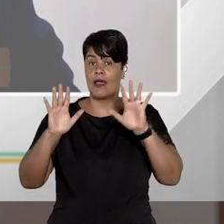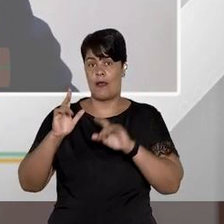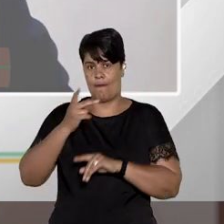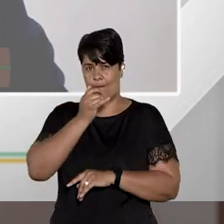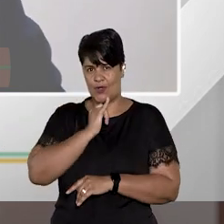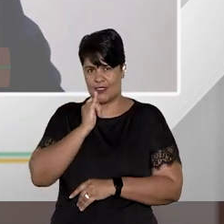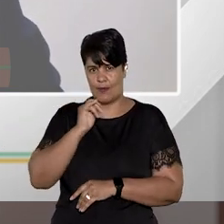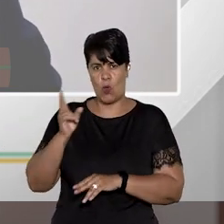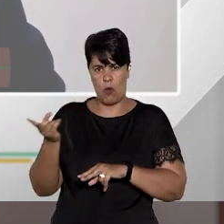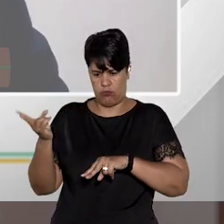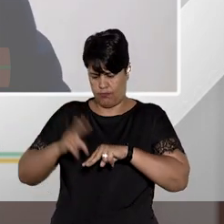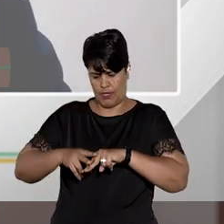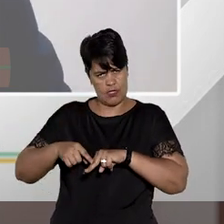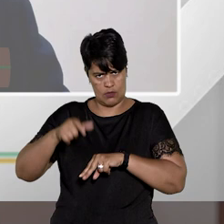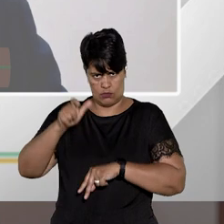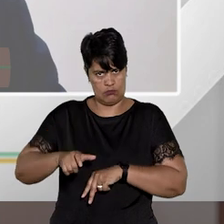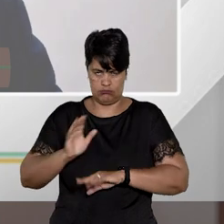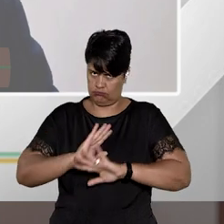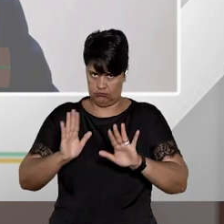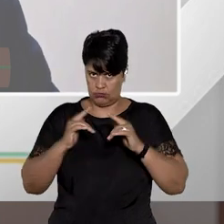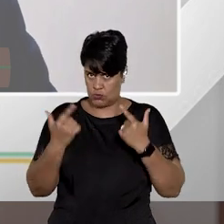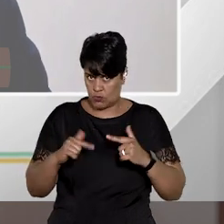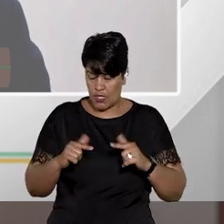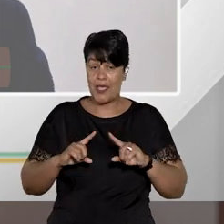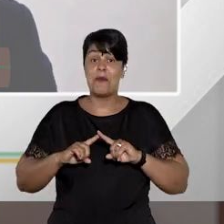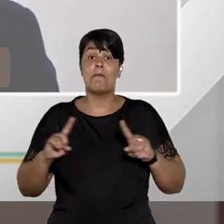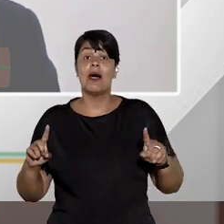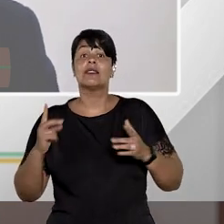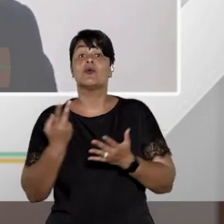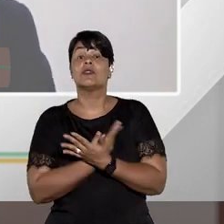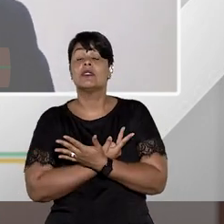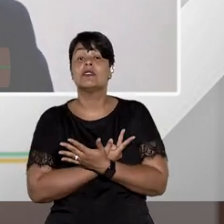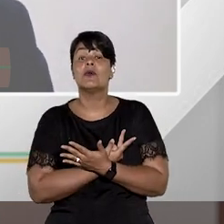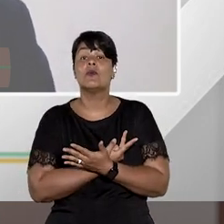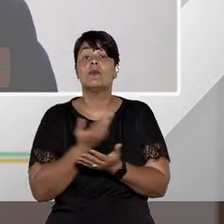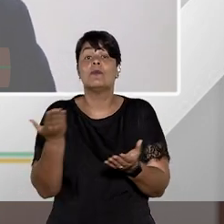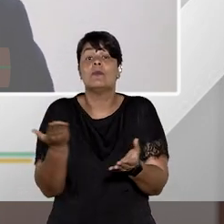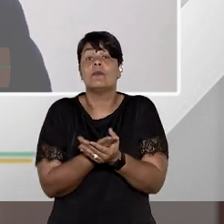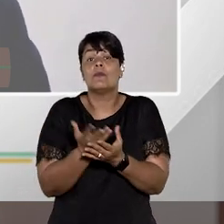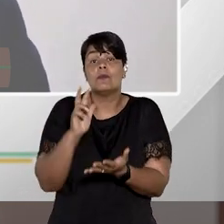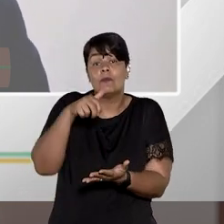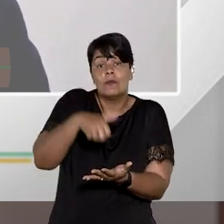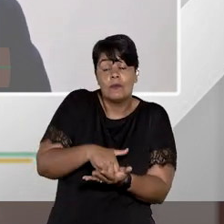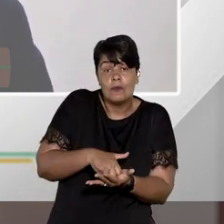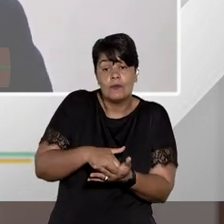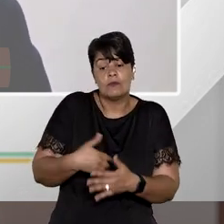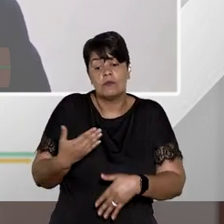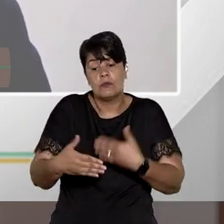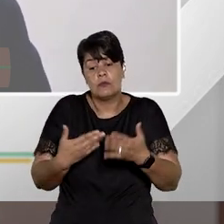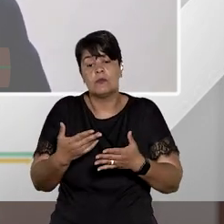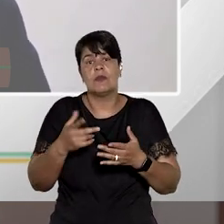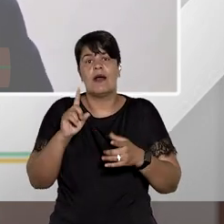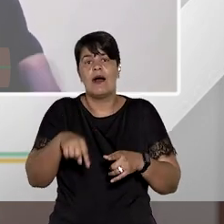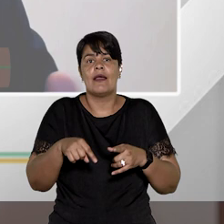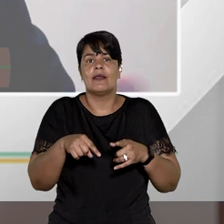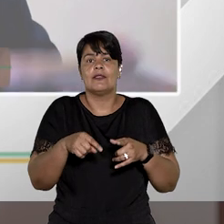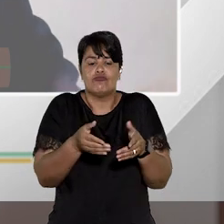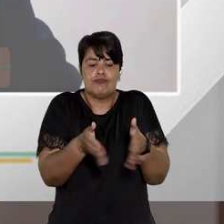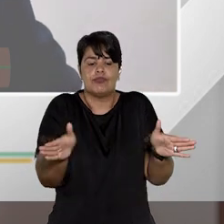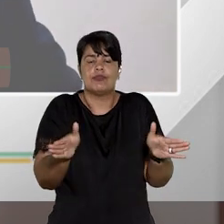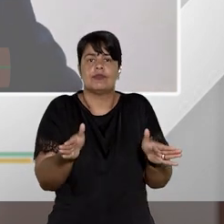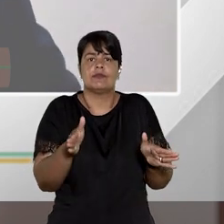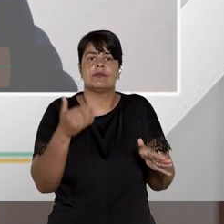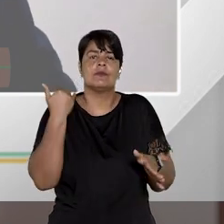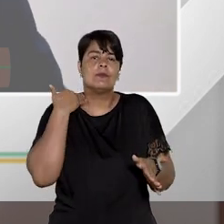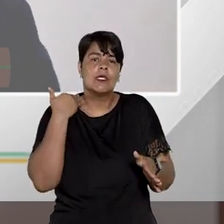mas houve uma decisão de quebra de sigilos dentro de um processo penal e essa decisão de quebra de sigilos pode